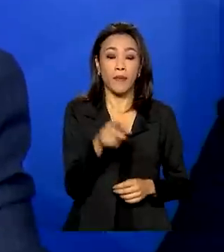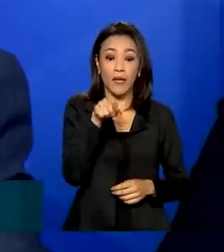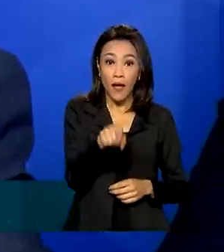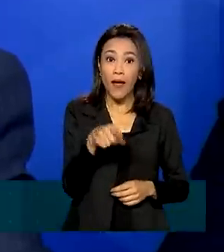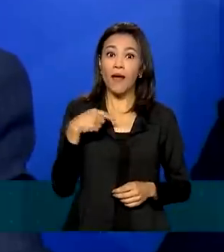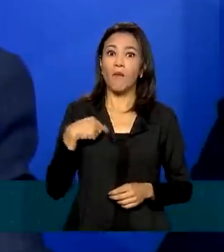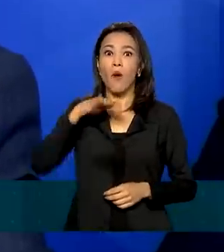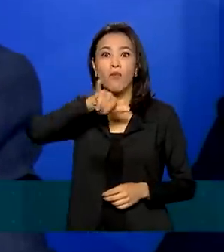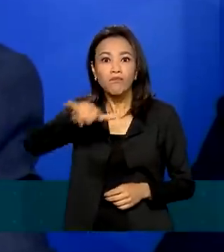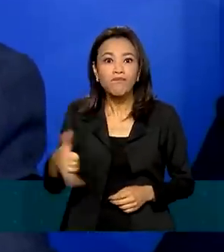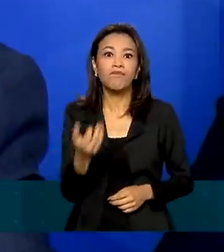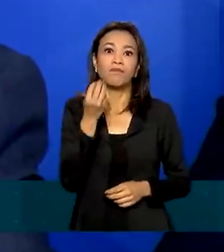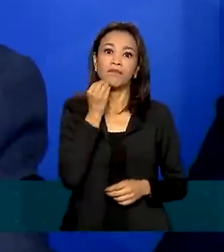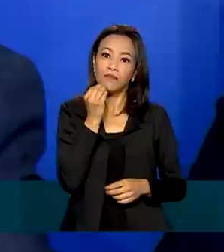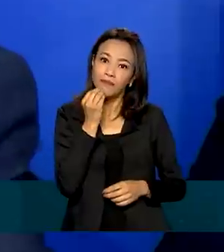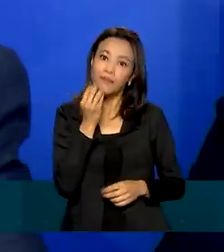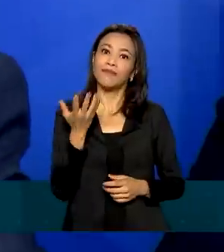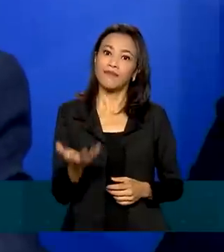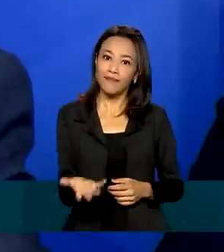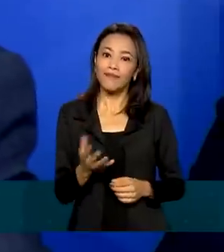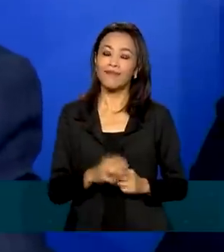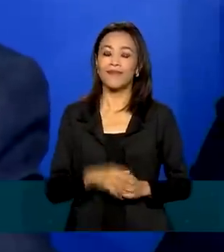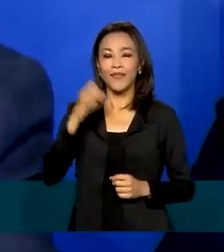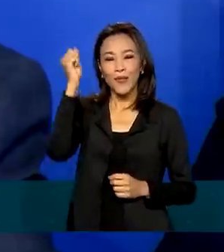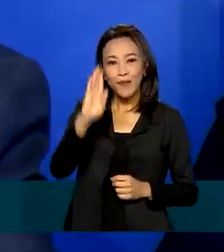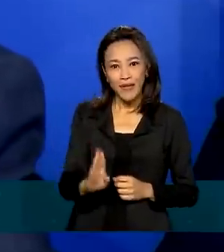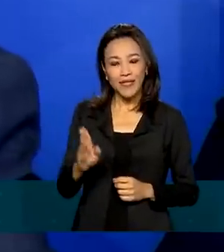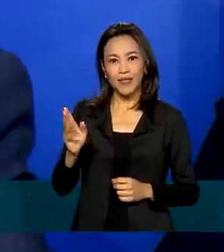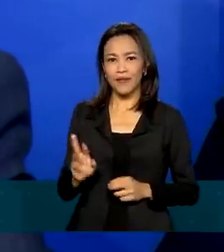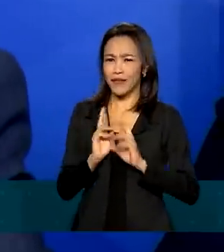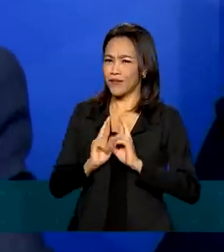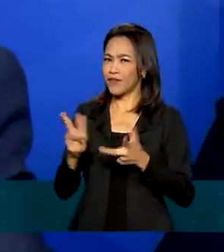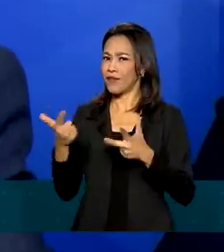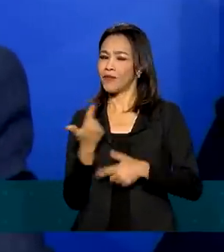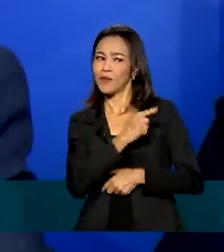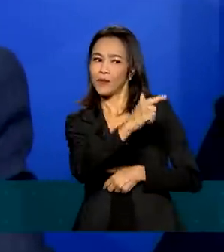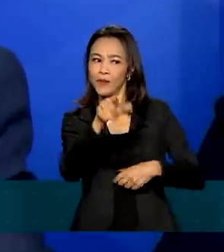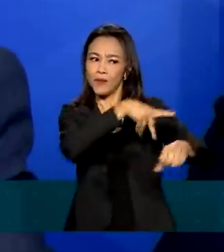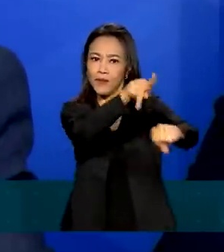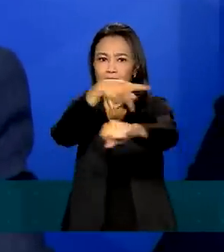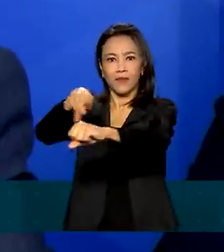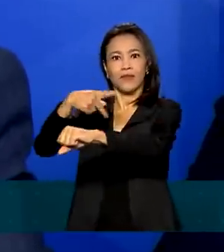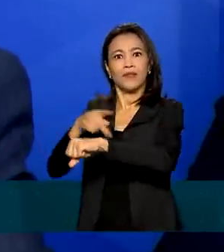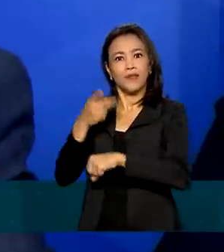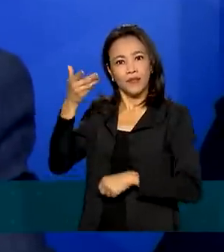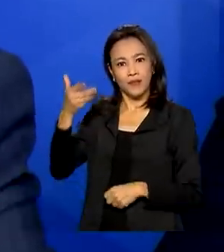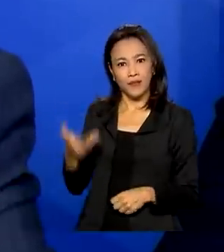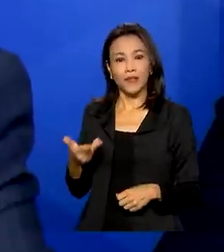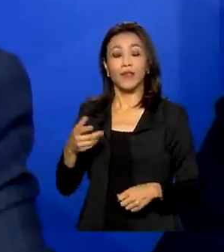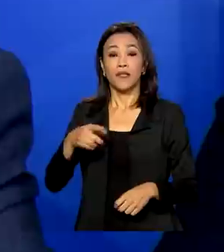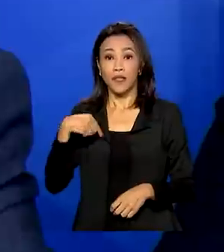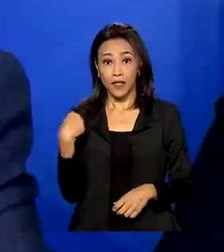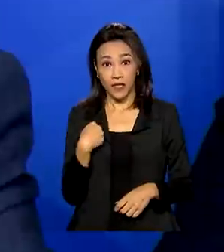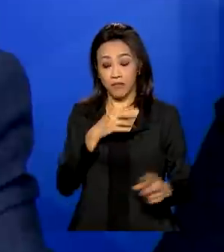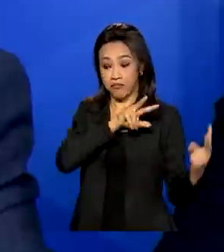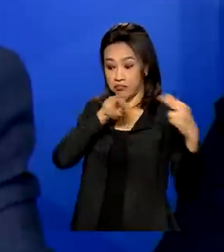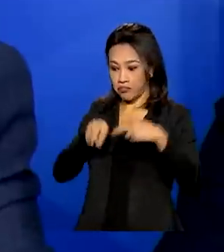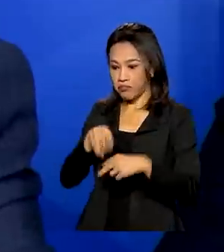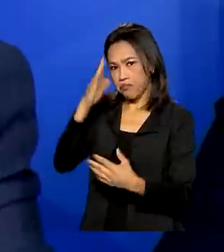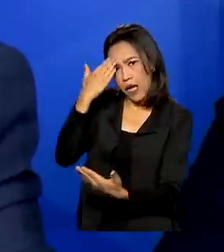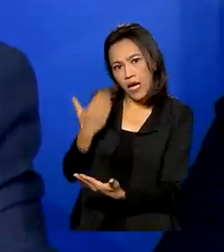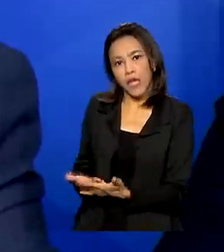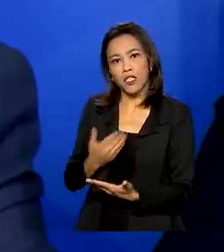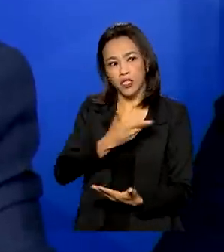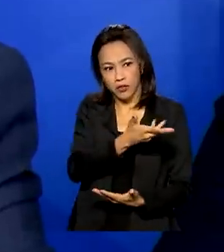é um momento que o Brasil está vivendo, diferente de outros países, que nos dá toda a credibilidade para